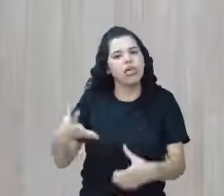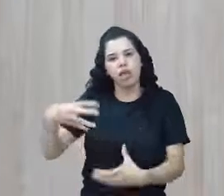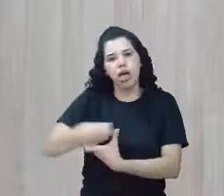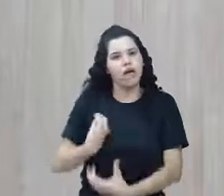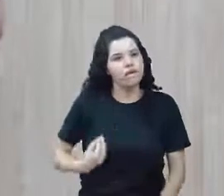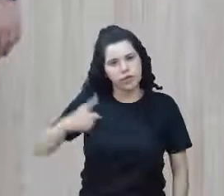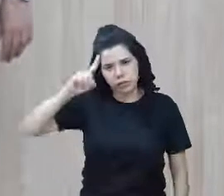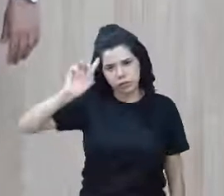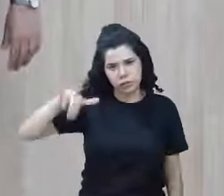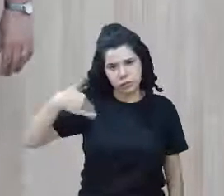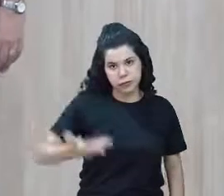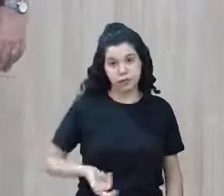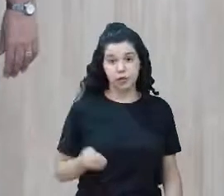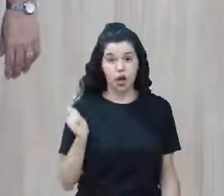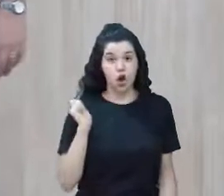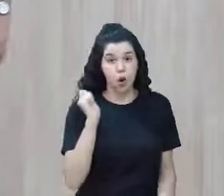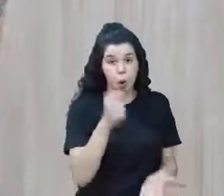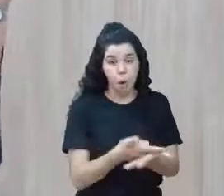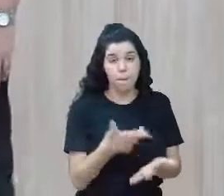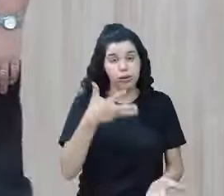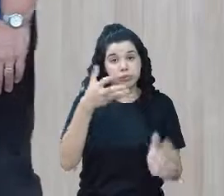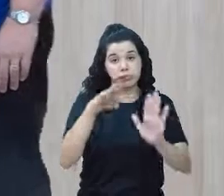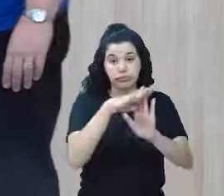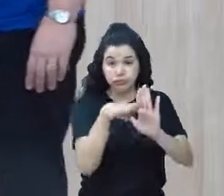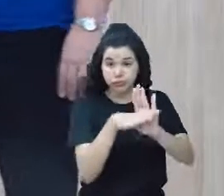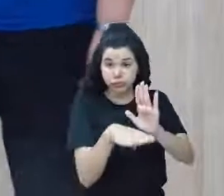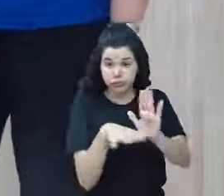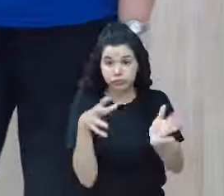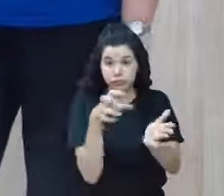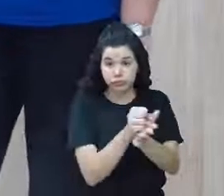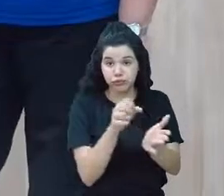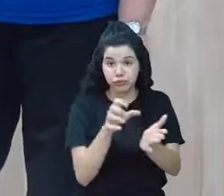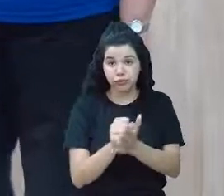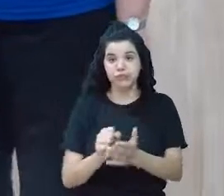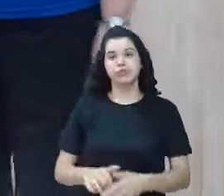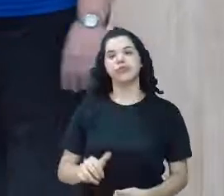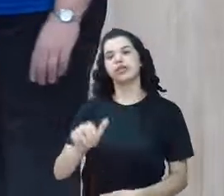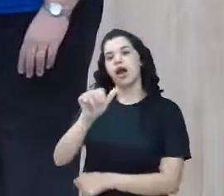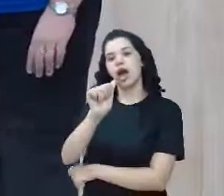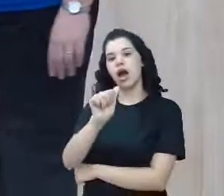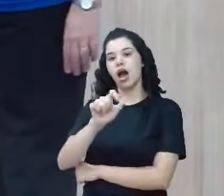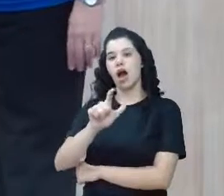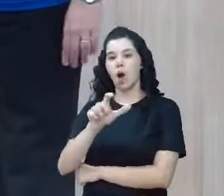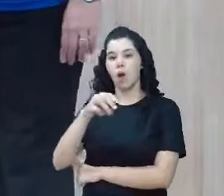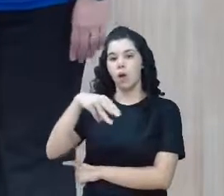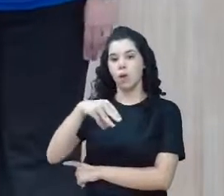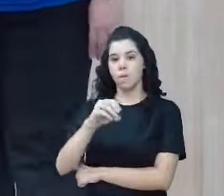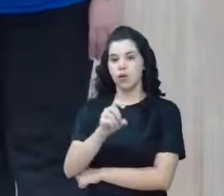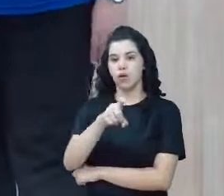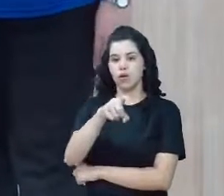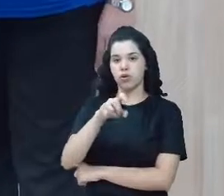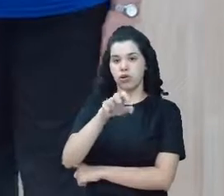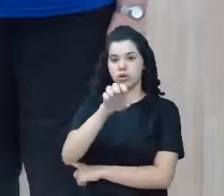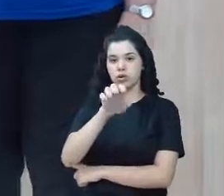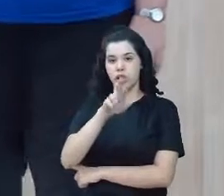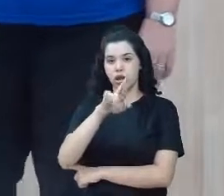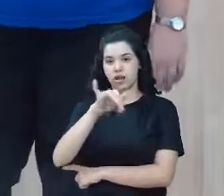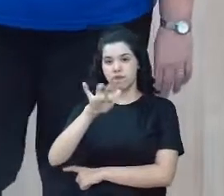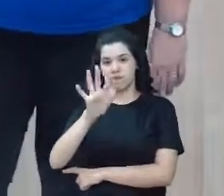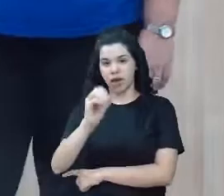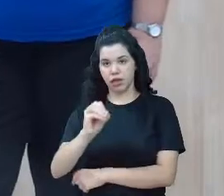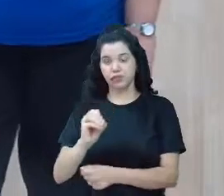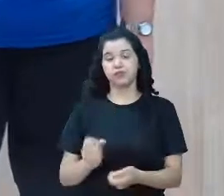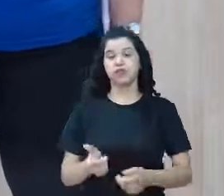Compra, cadastramento, almoxerifado, a gestão e o